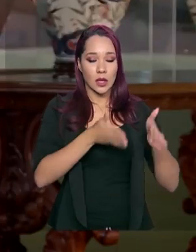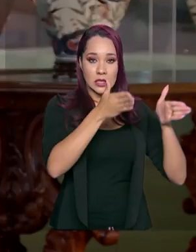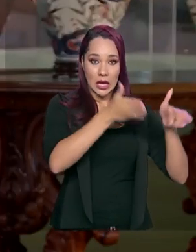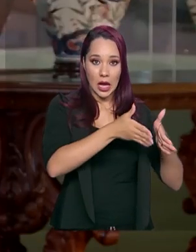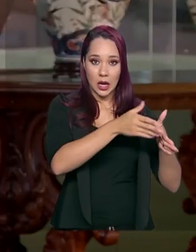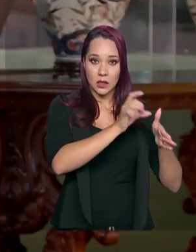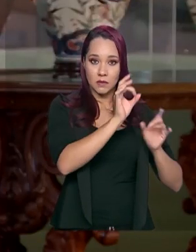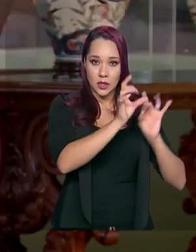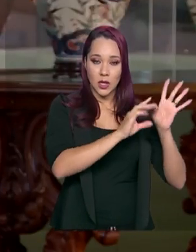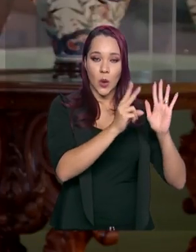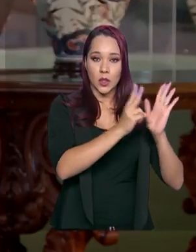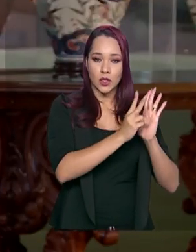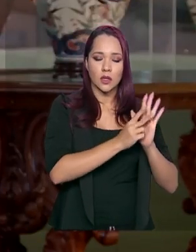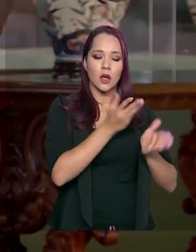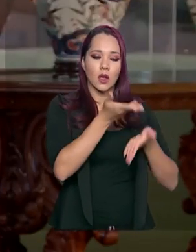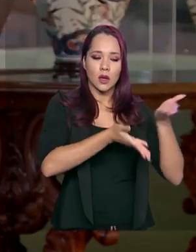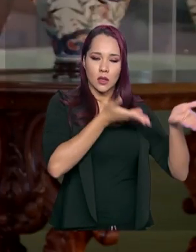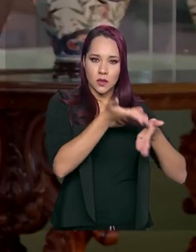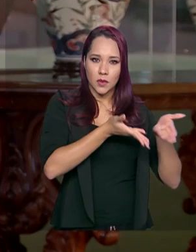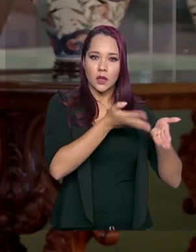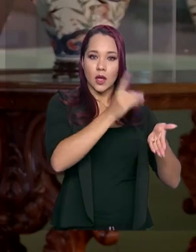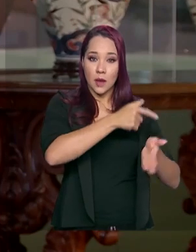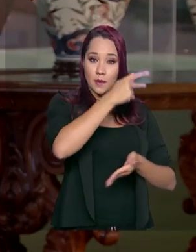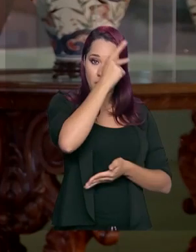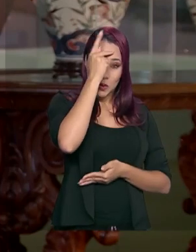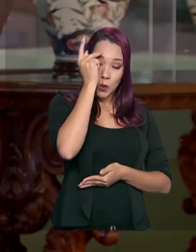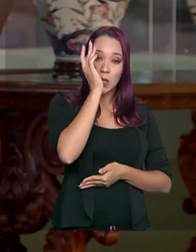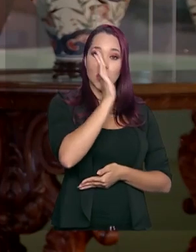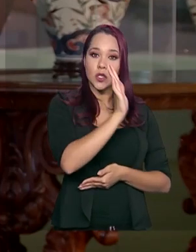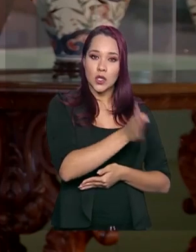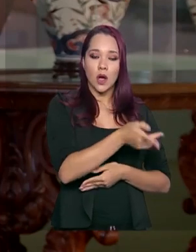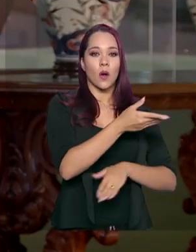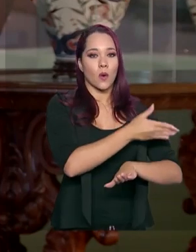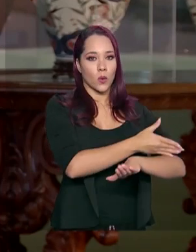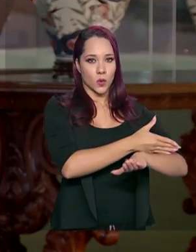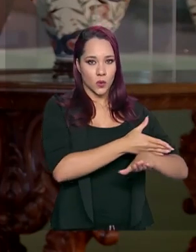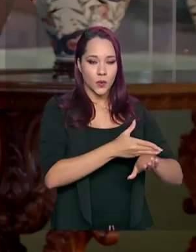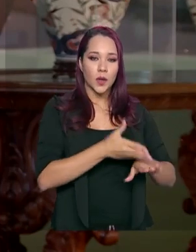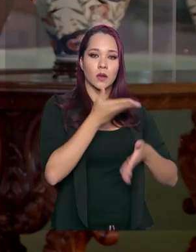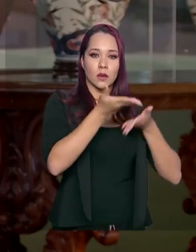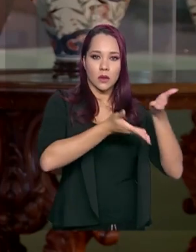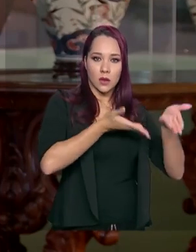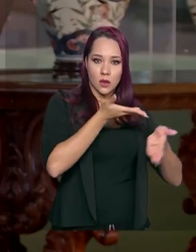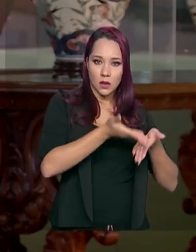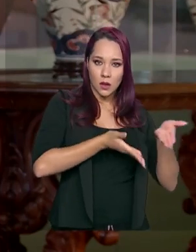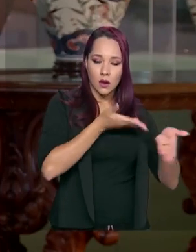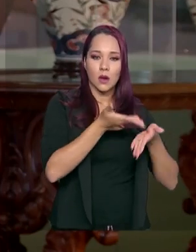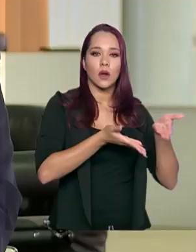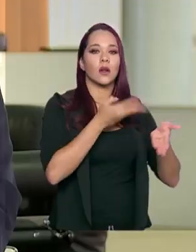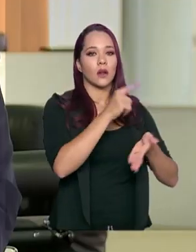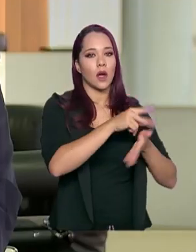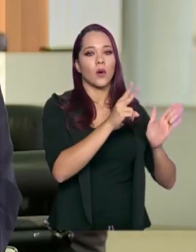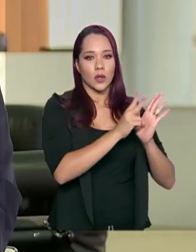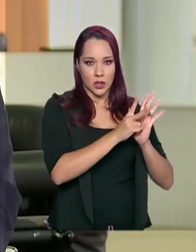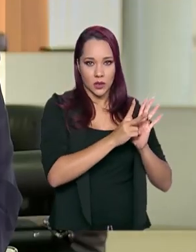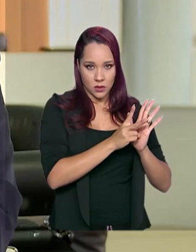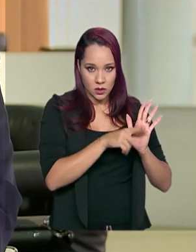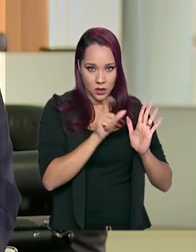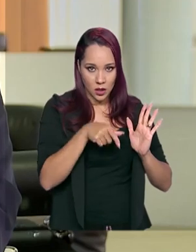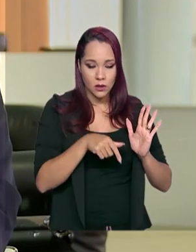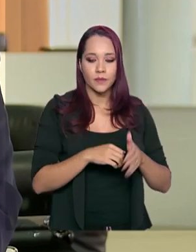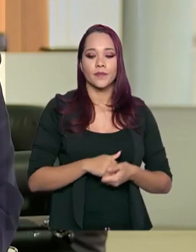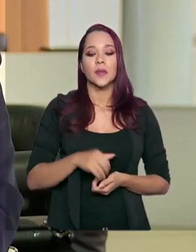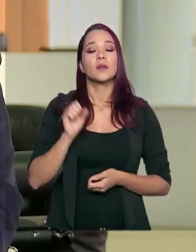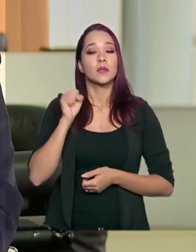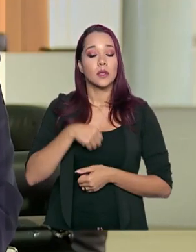especiais, esse atendimento aos indígenas são pessoas que já estão acostumadas com o tratamento dos índios, Sim, porque lá